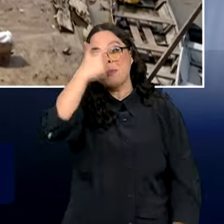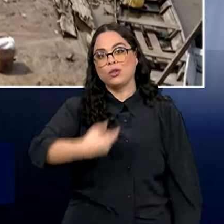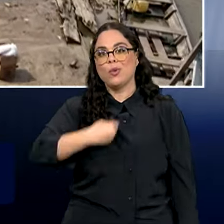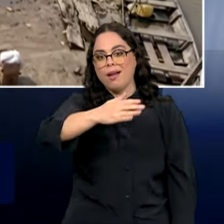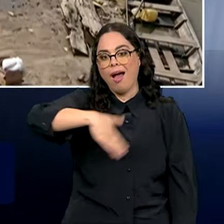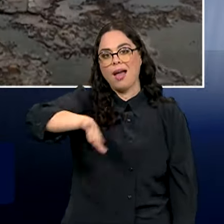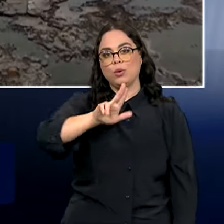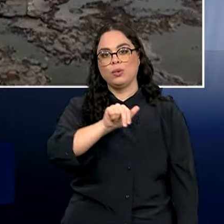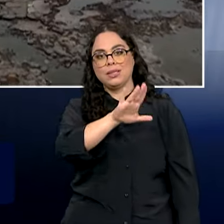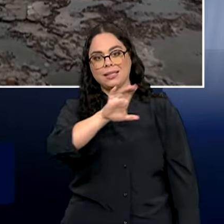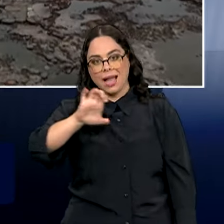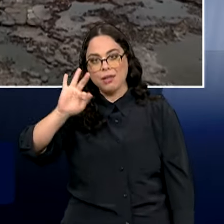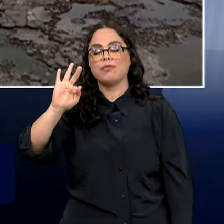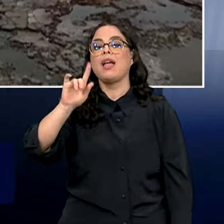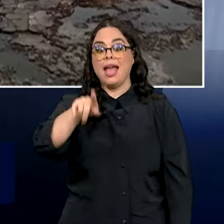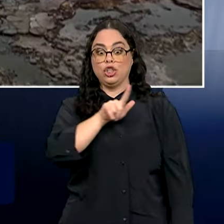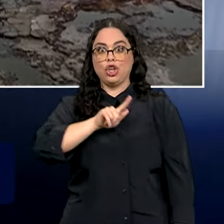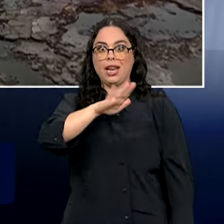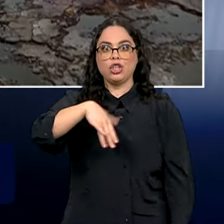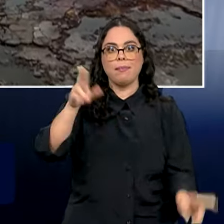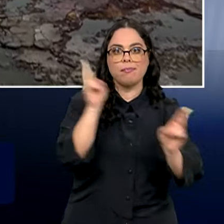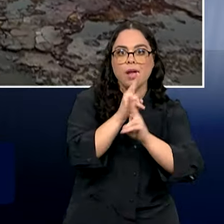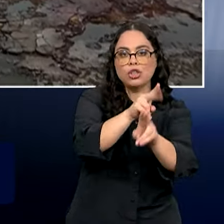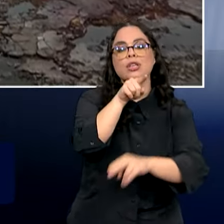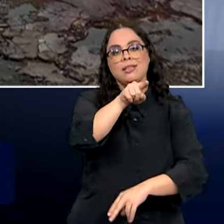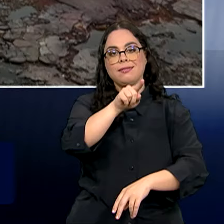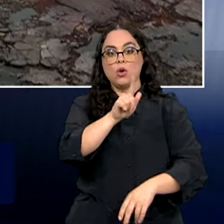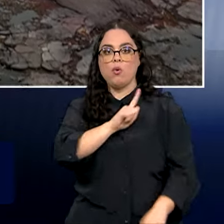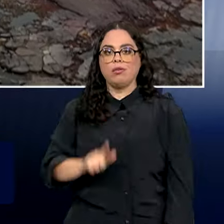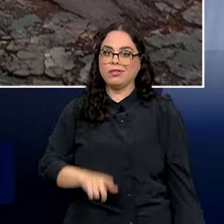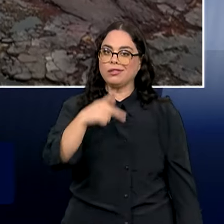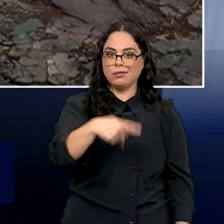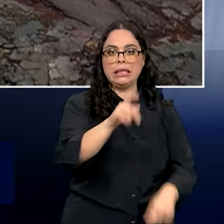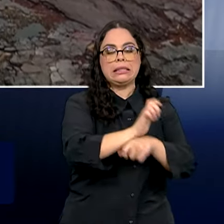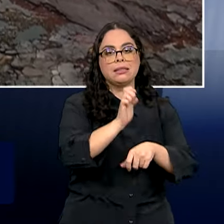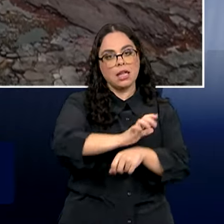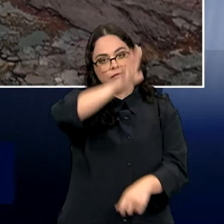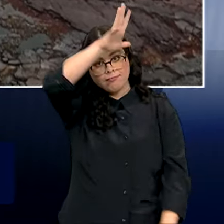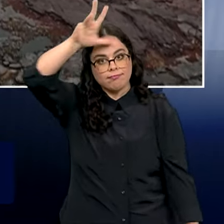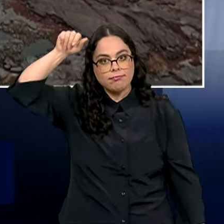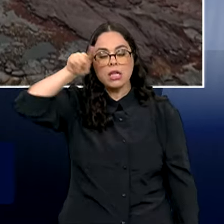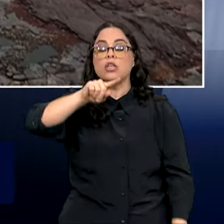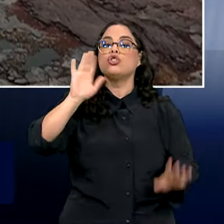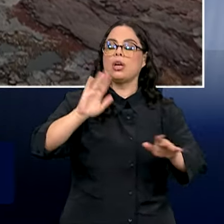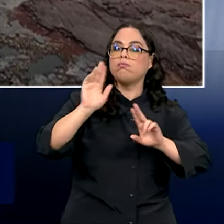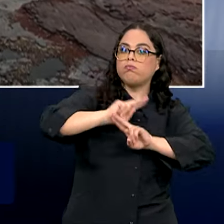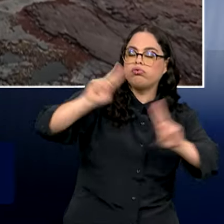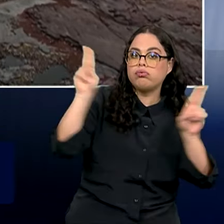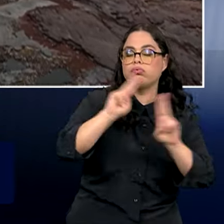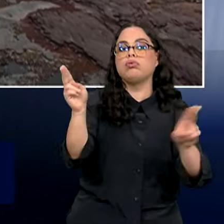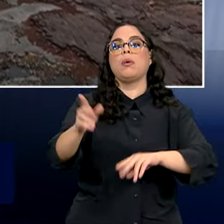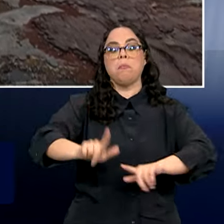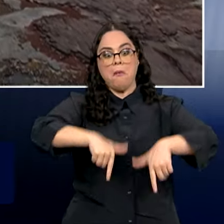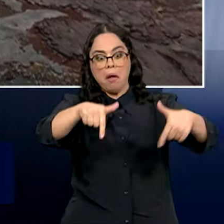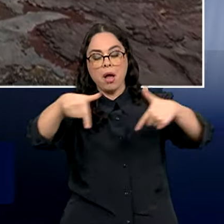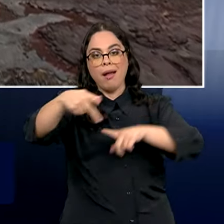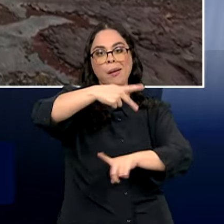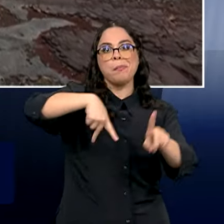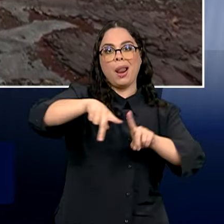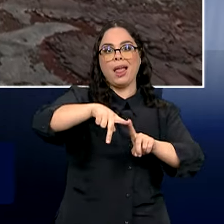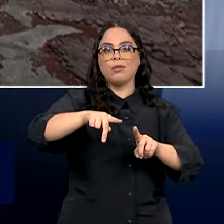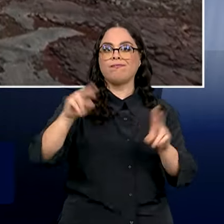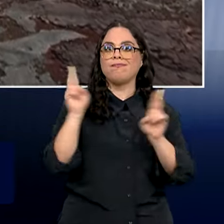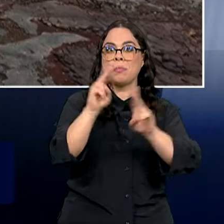Unicef, Antônio Marro, os governos da região daqui da Amazônia ativaram planos de emergência, mas a vastidão desse